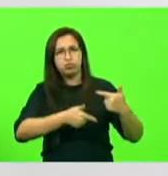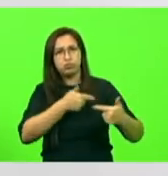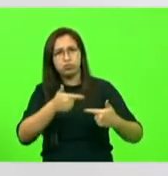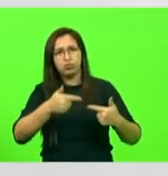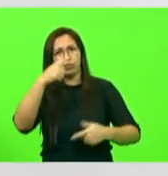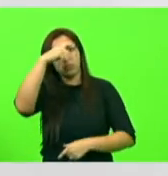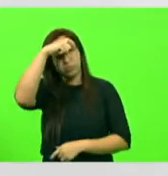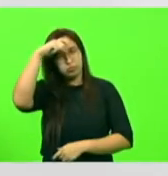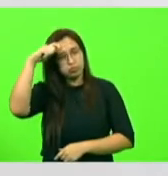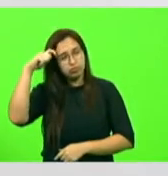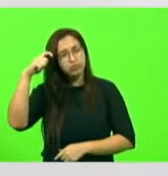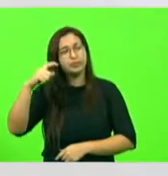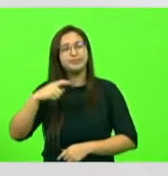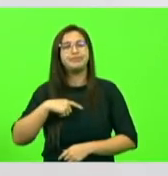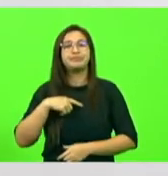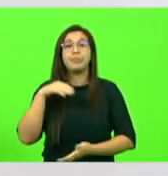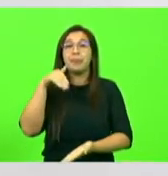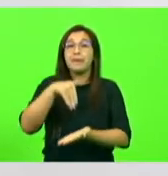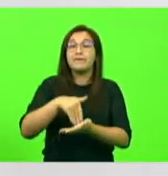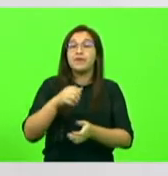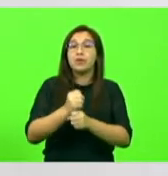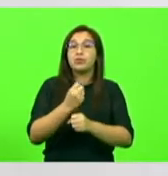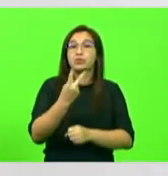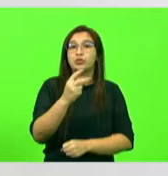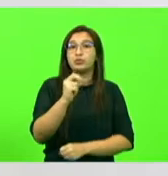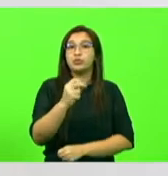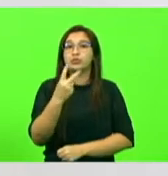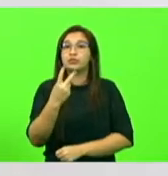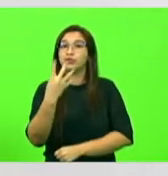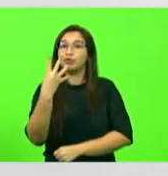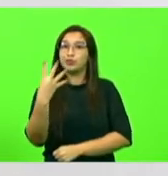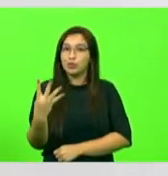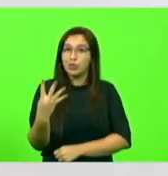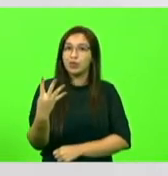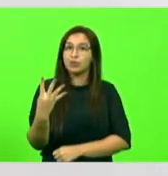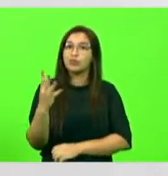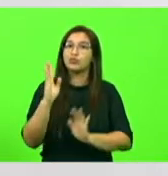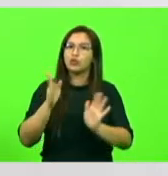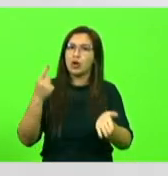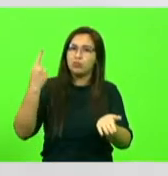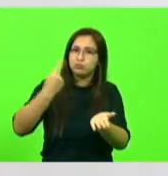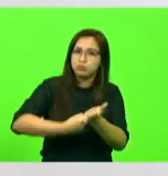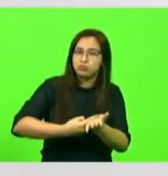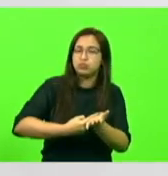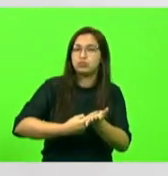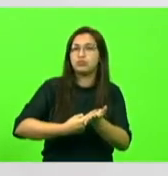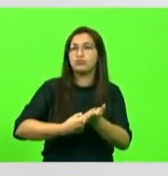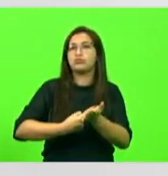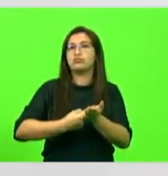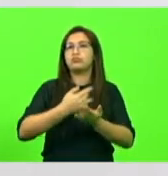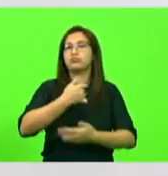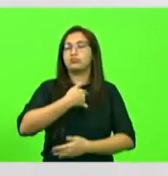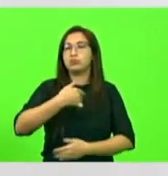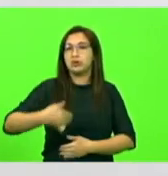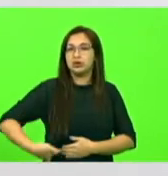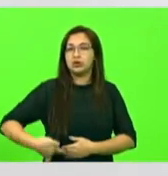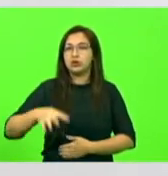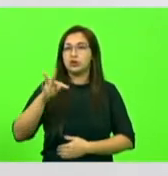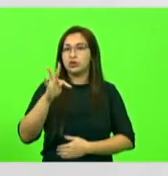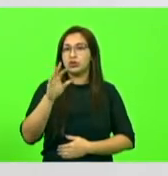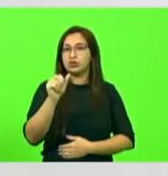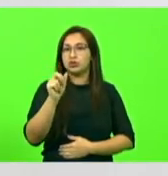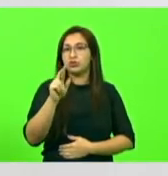E no final de 2024, conforme o cronograma apresentado pelo ministro Tarcísio Freitas, a gente terá a